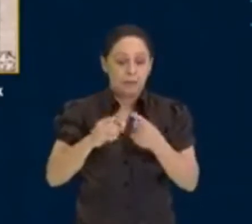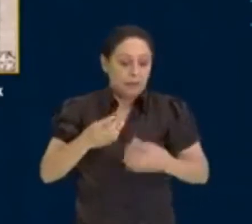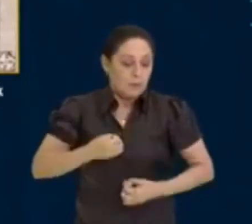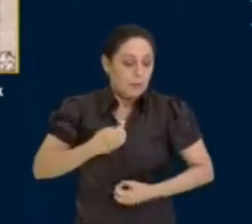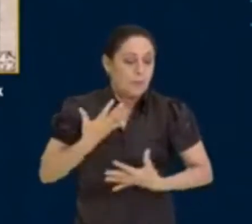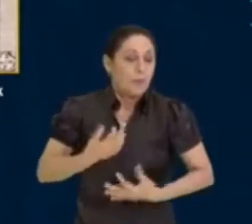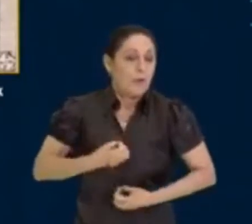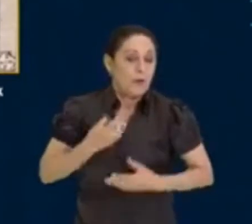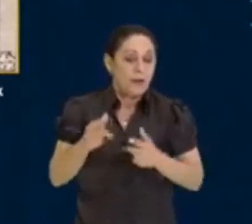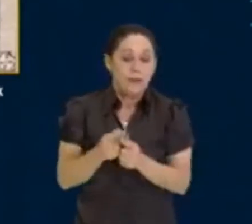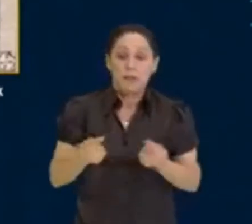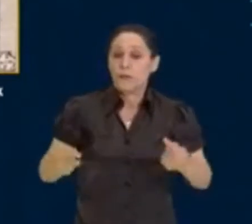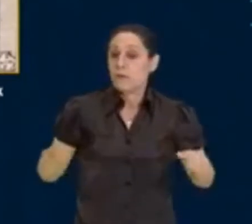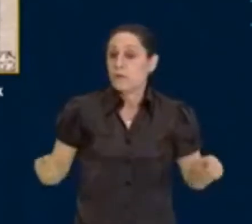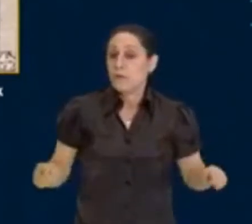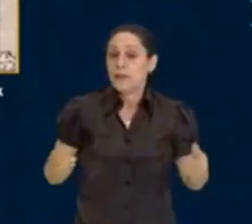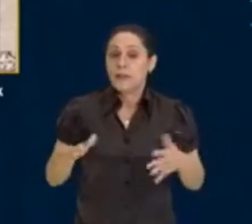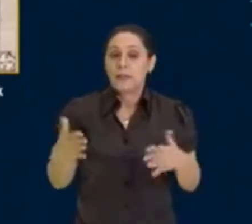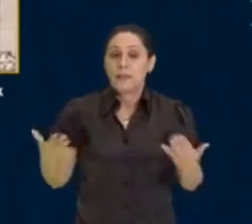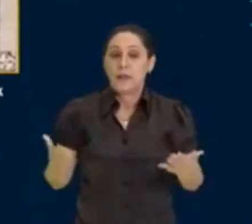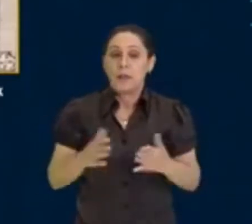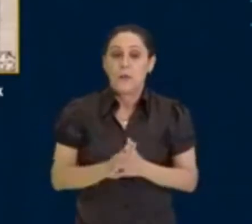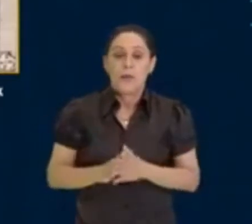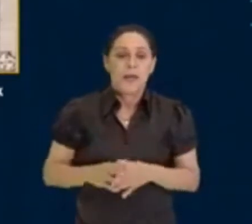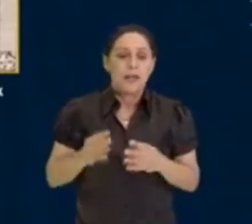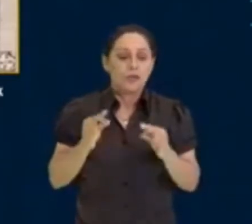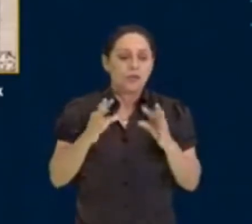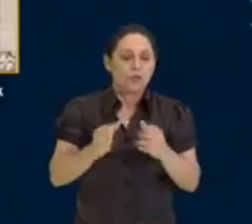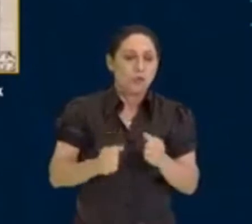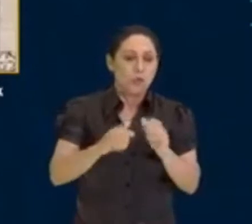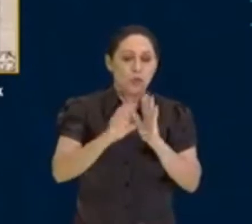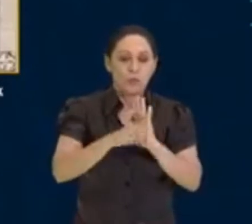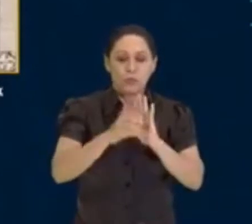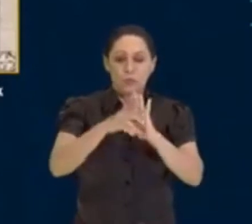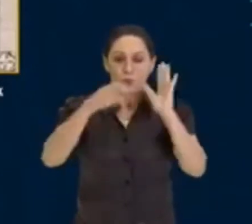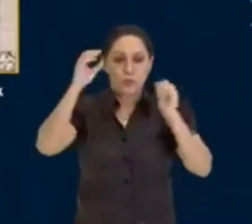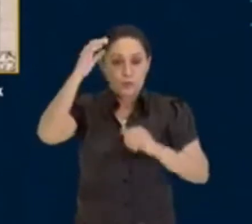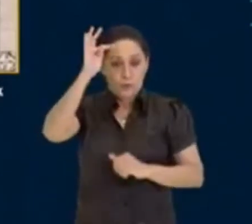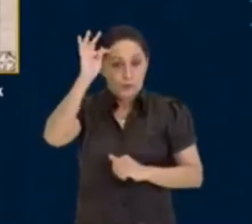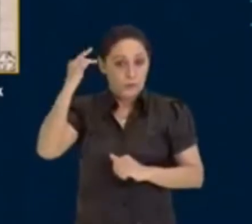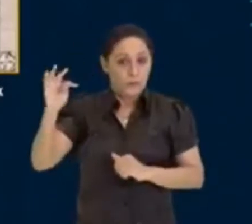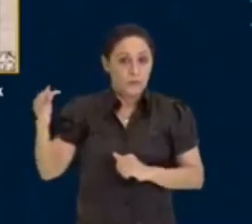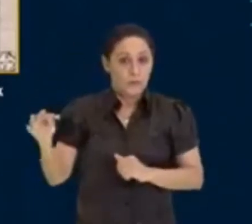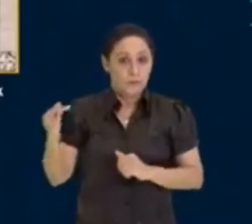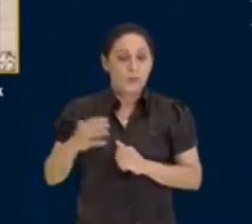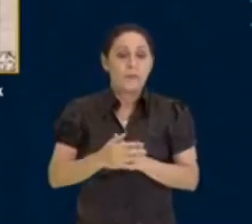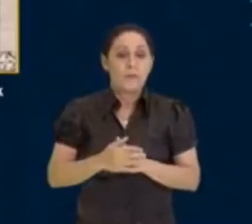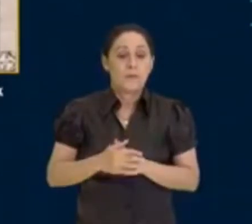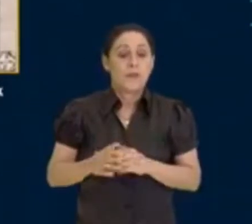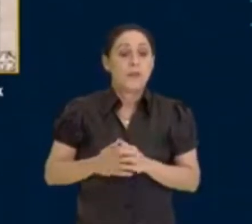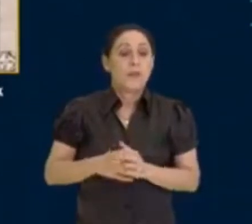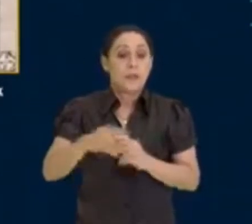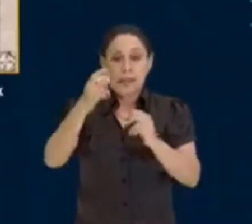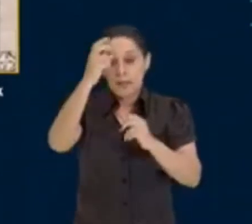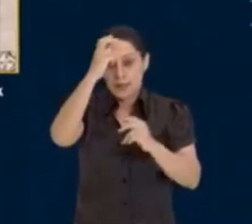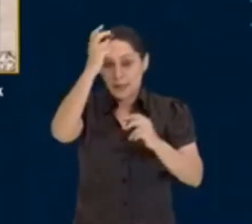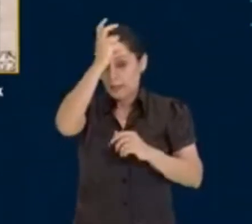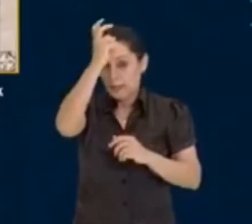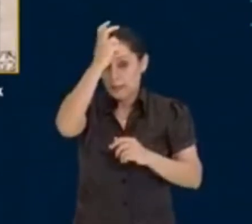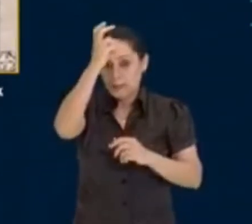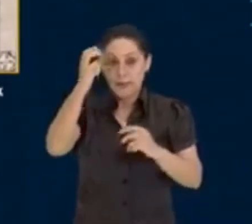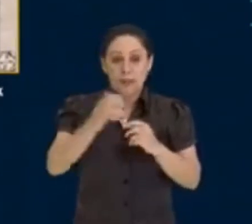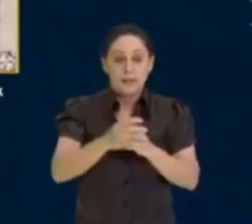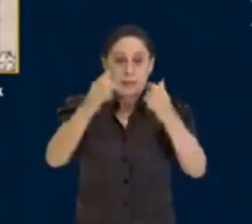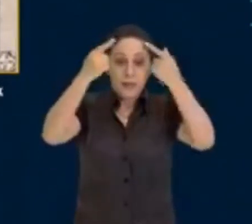poeta, gramático, um geógrafo. Então, é toda a questão da filosofia, bibliotecário, astrônomo da Grécia Antiga. Certo?